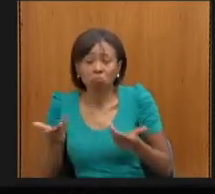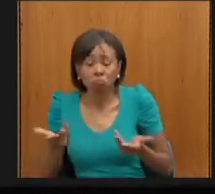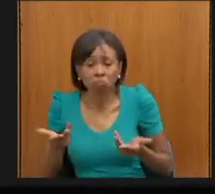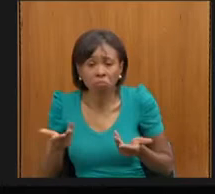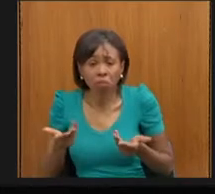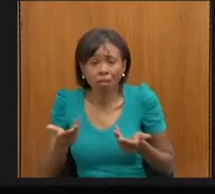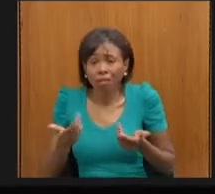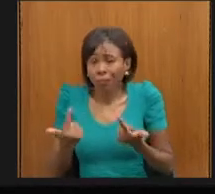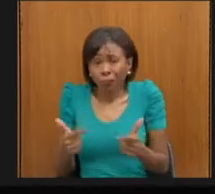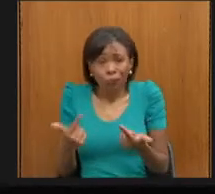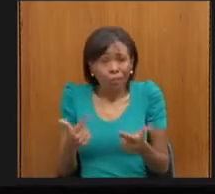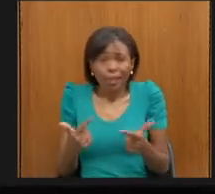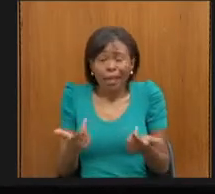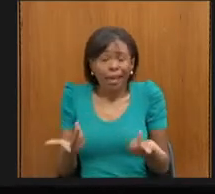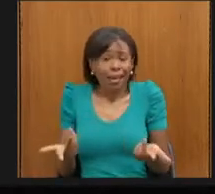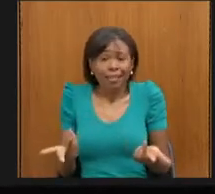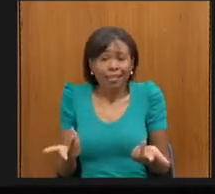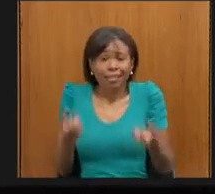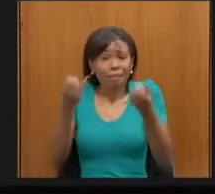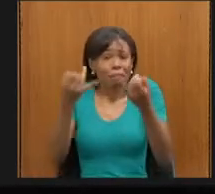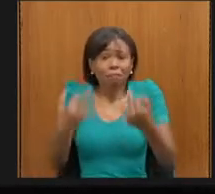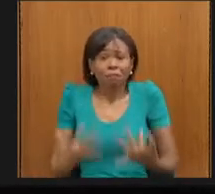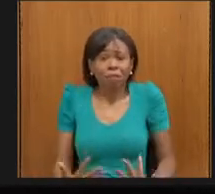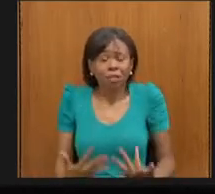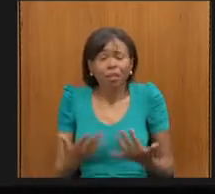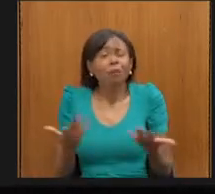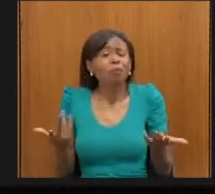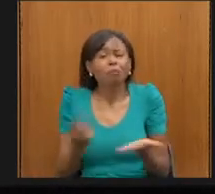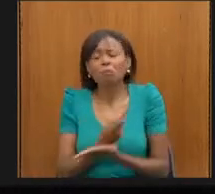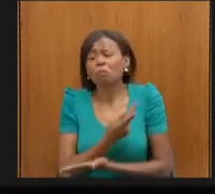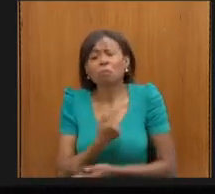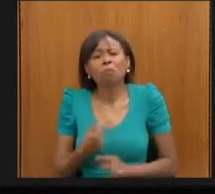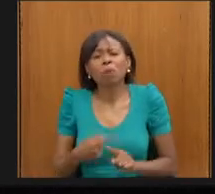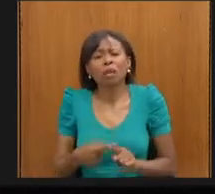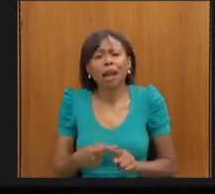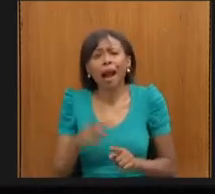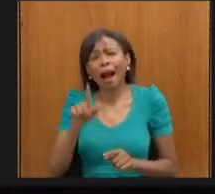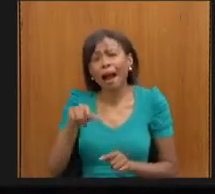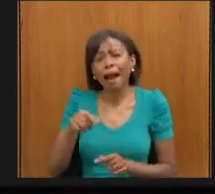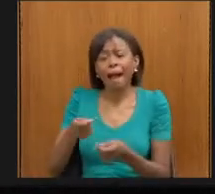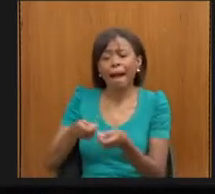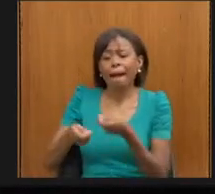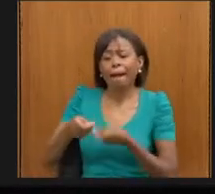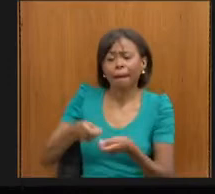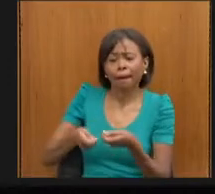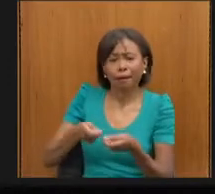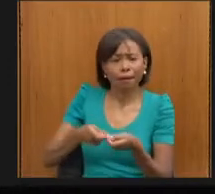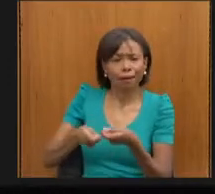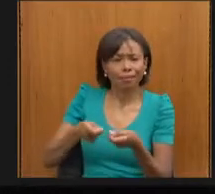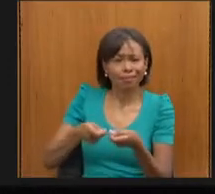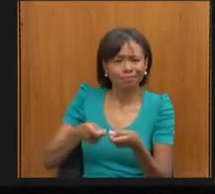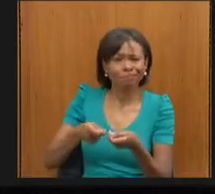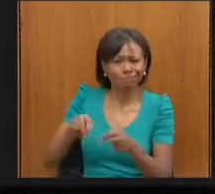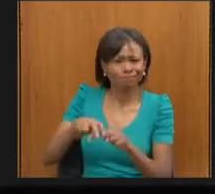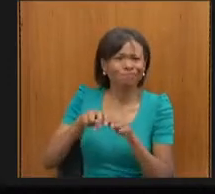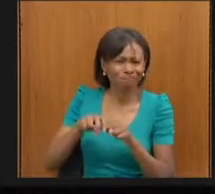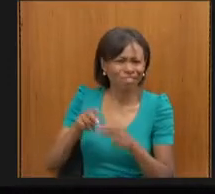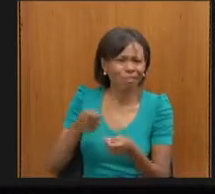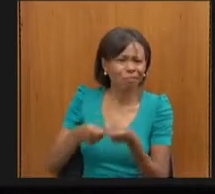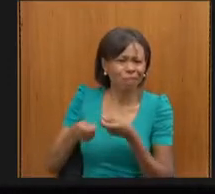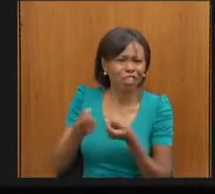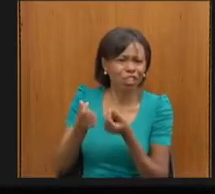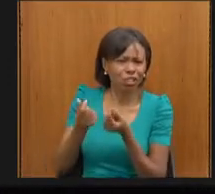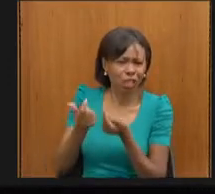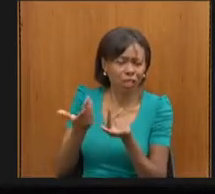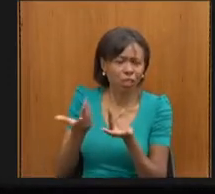existe desculpa, qualquer questão é econômica, acreditando que um jovem de 23